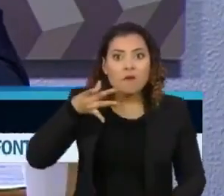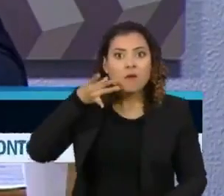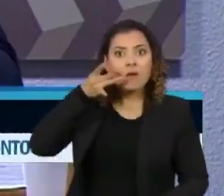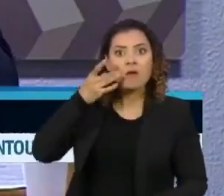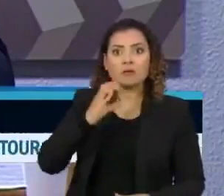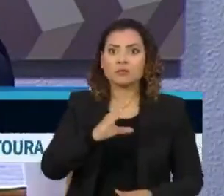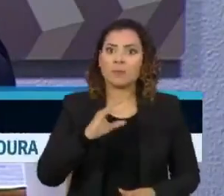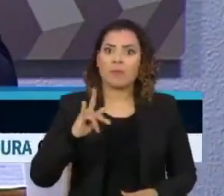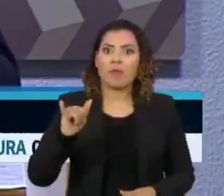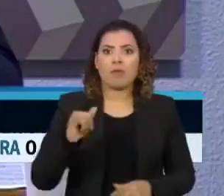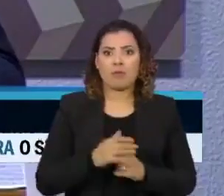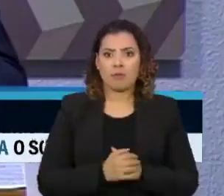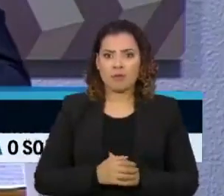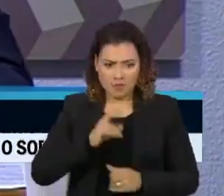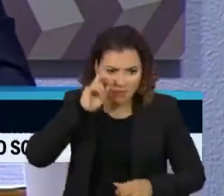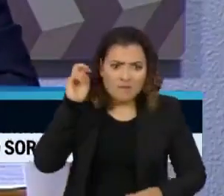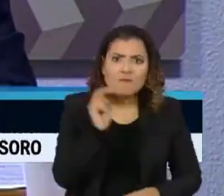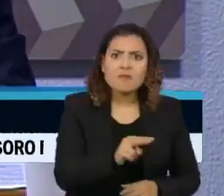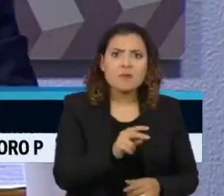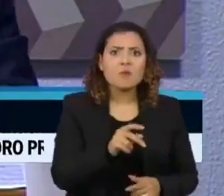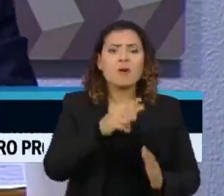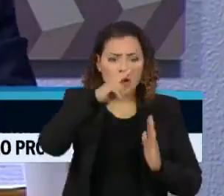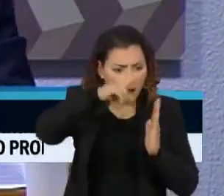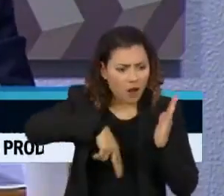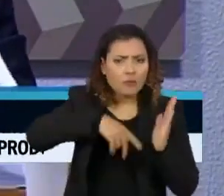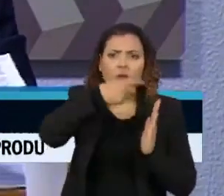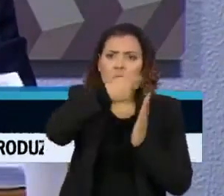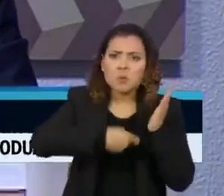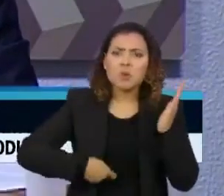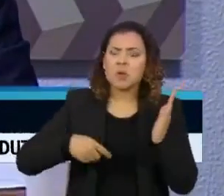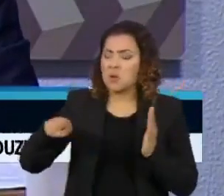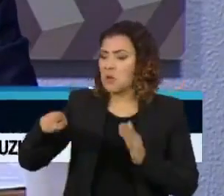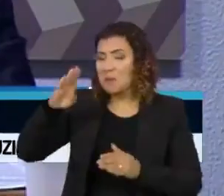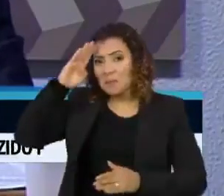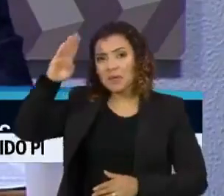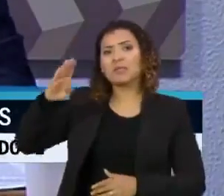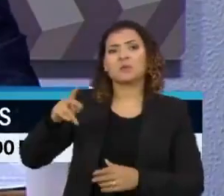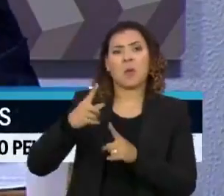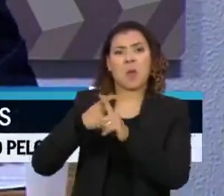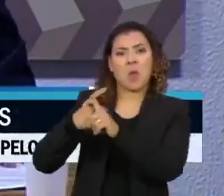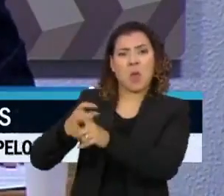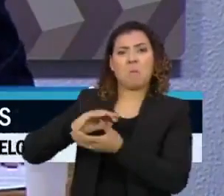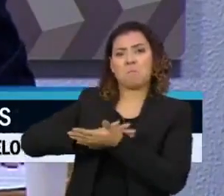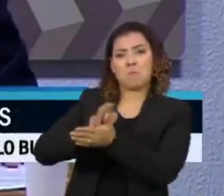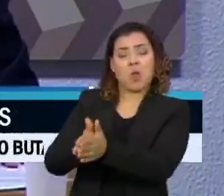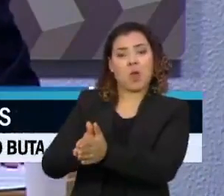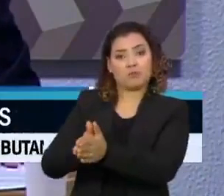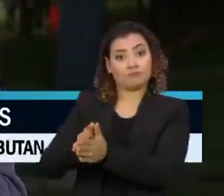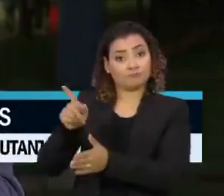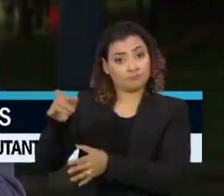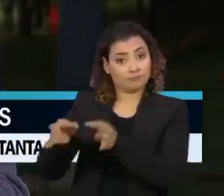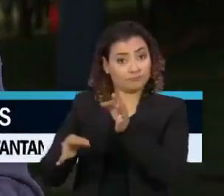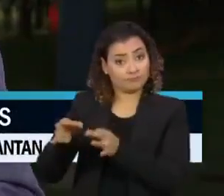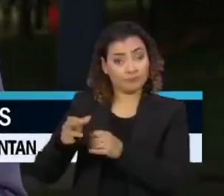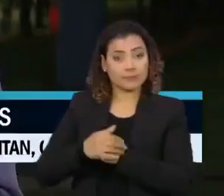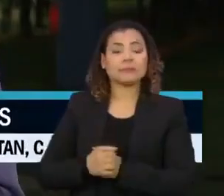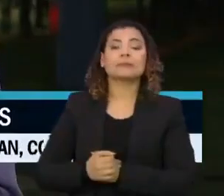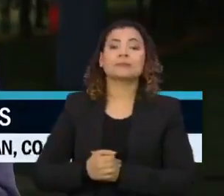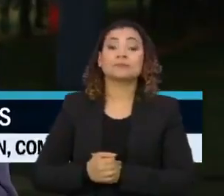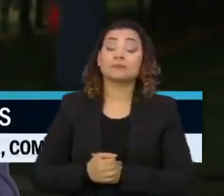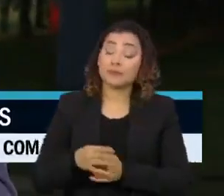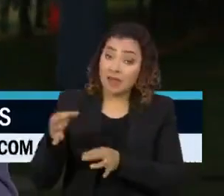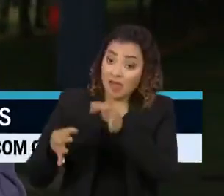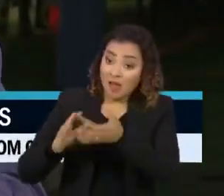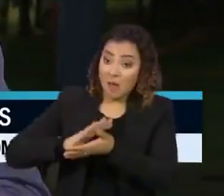CPI e o relato que acabei de ler sobre um dos marechais do nazismo no tribunal de Nuremberg. O tribunal de